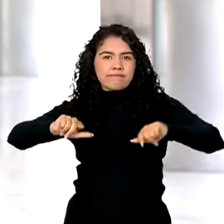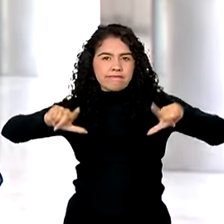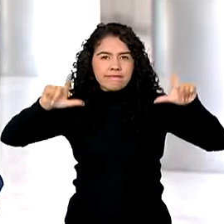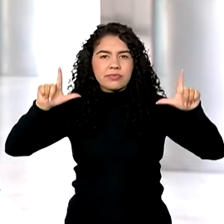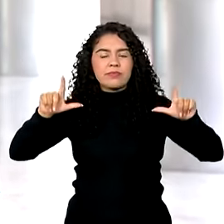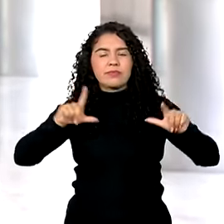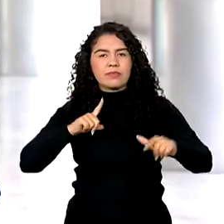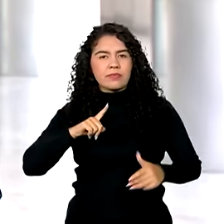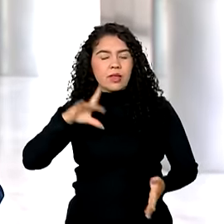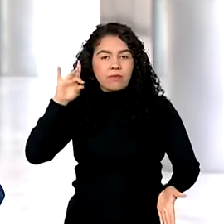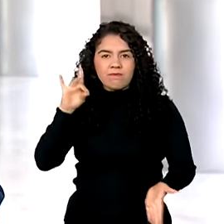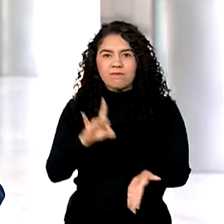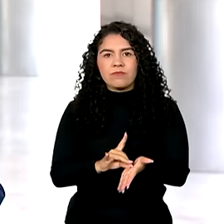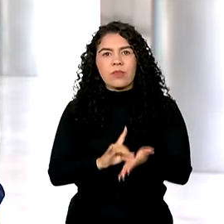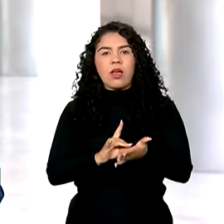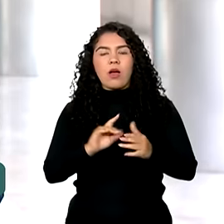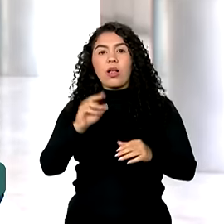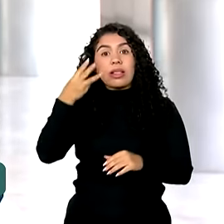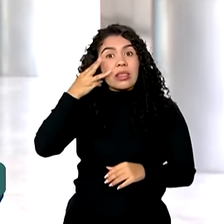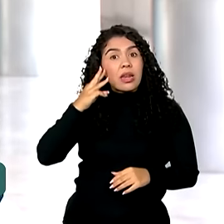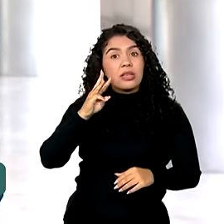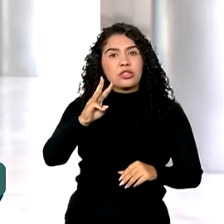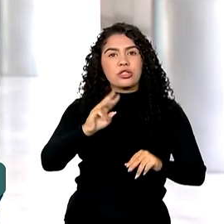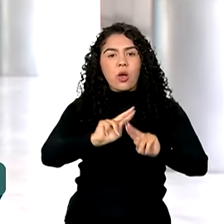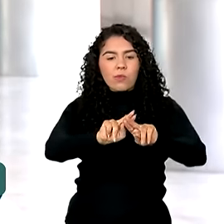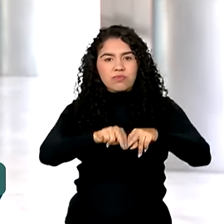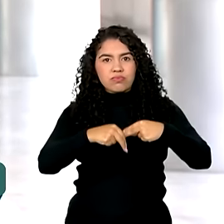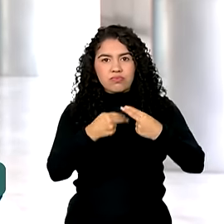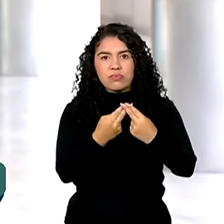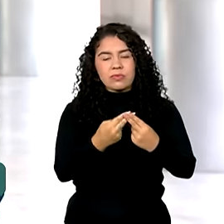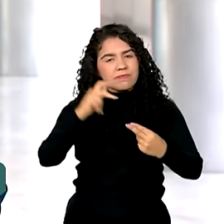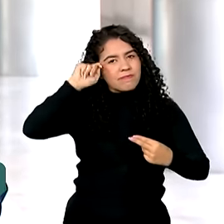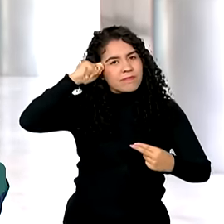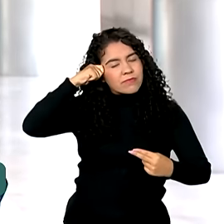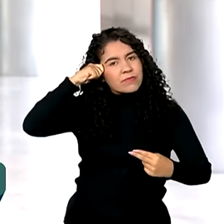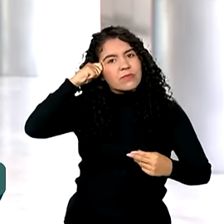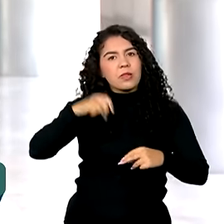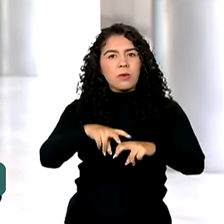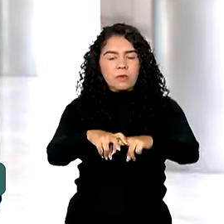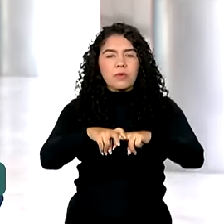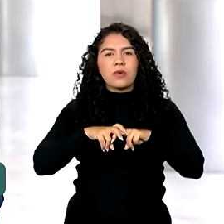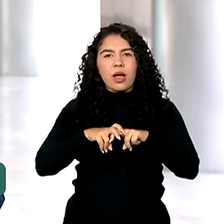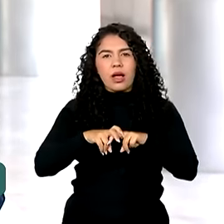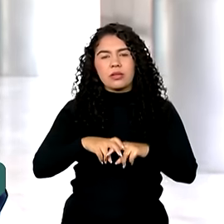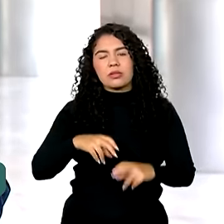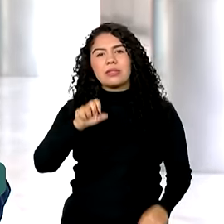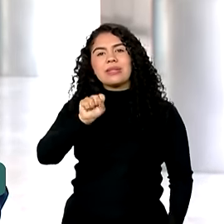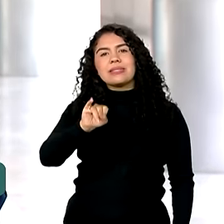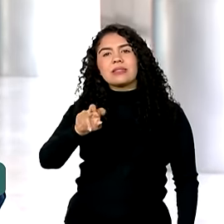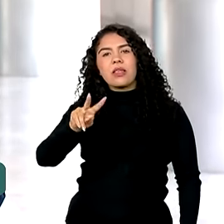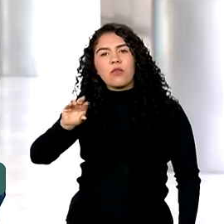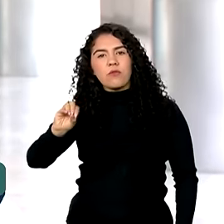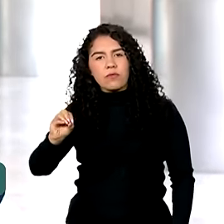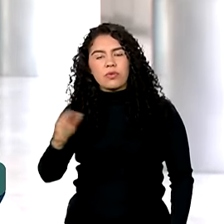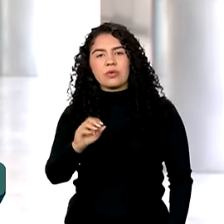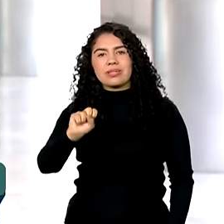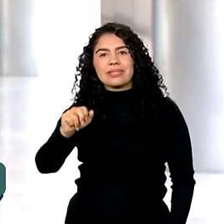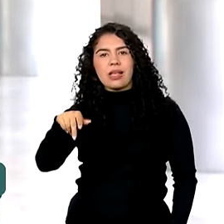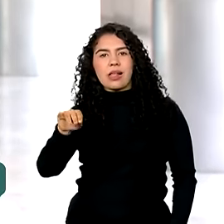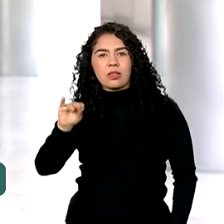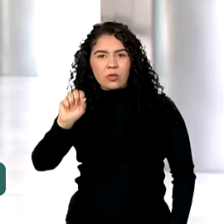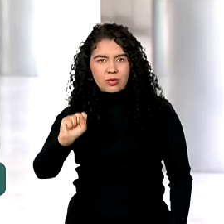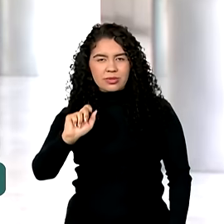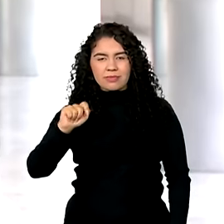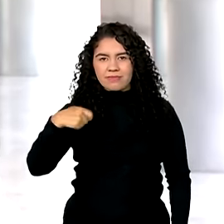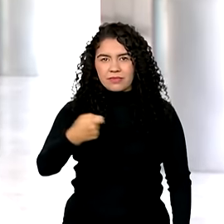oficial por três dias pela morte do apresentador e empresário Silvio Santos. Bem, mas antes de falar um pouco mais sobre esse assunto, vamos conversar sobre a agenda do